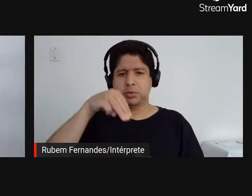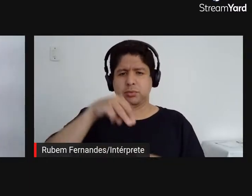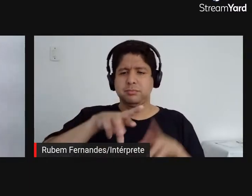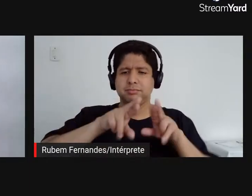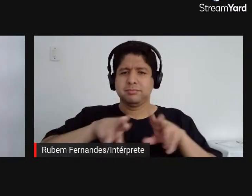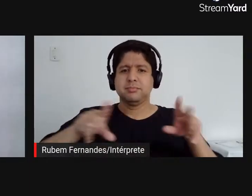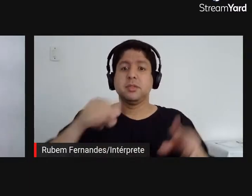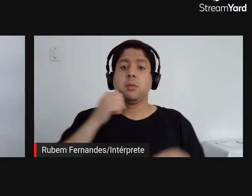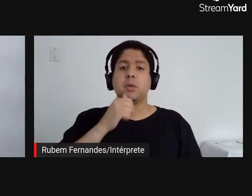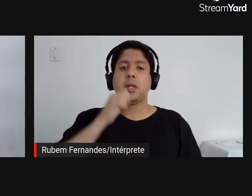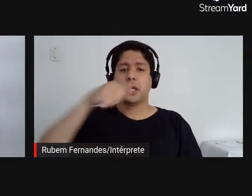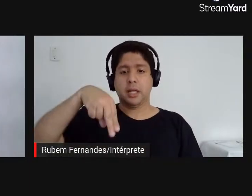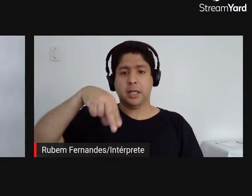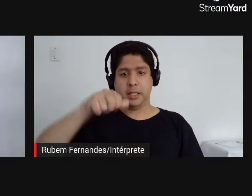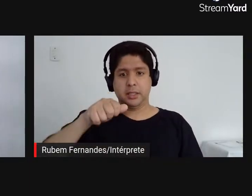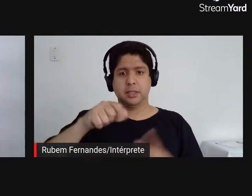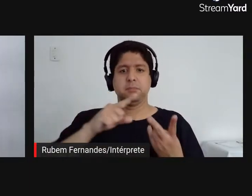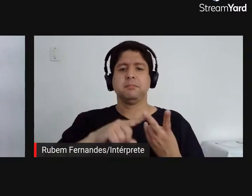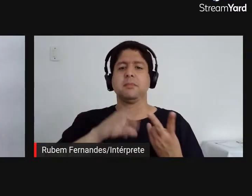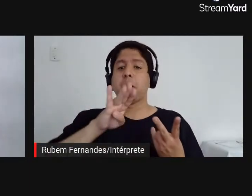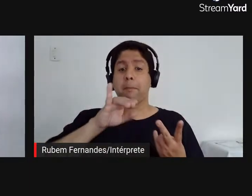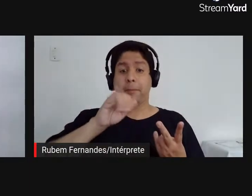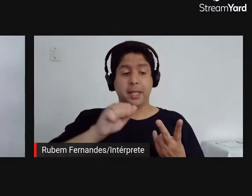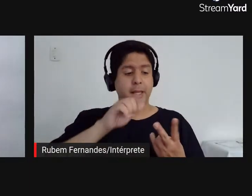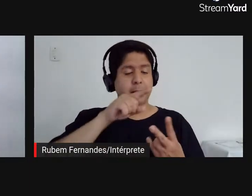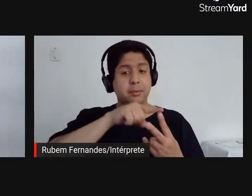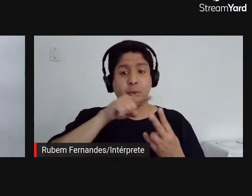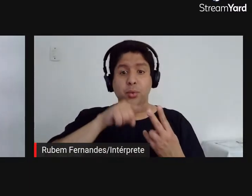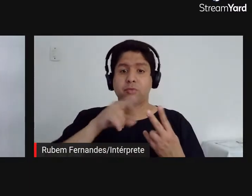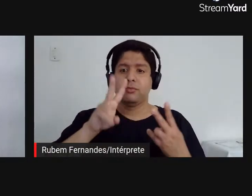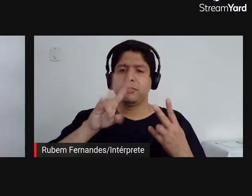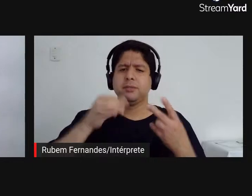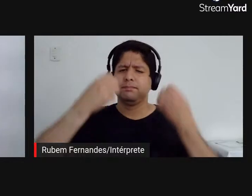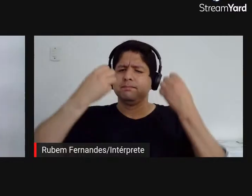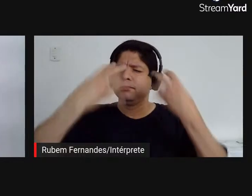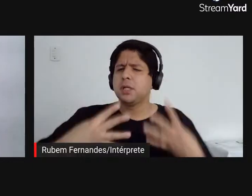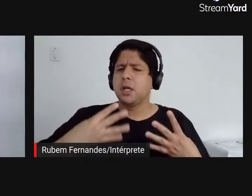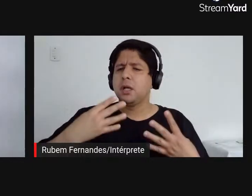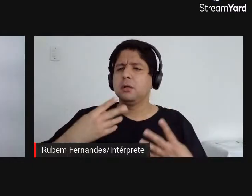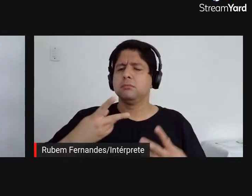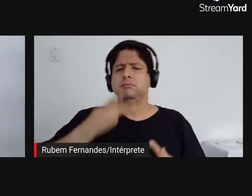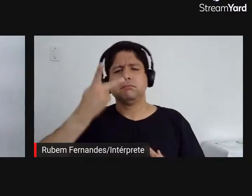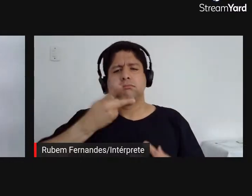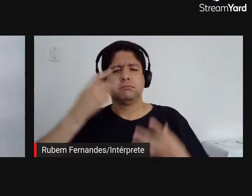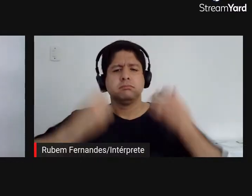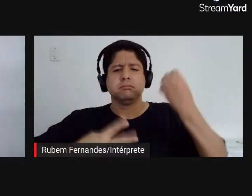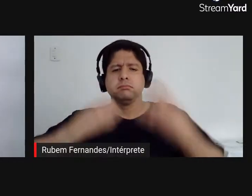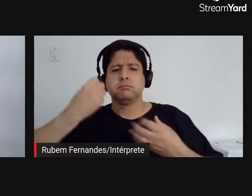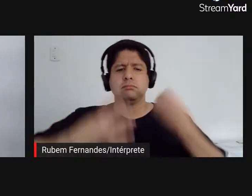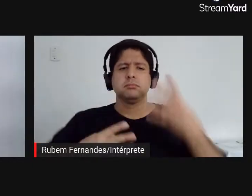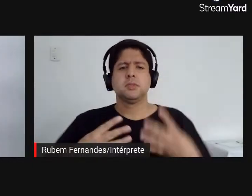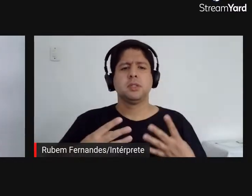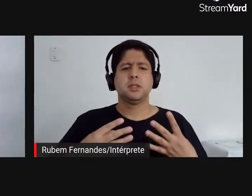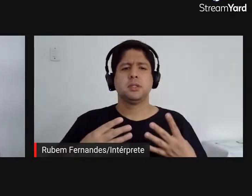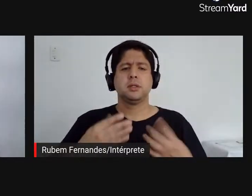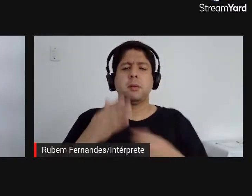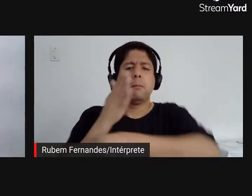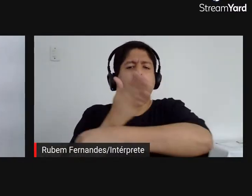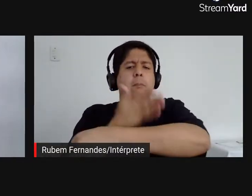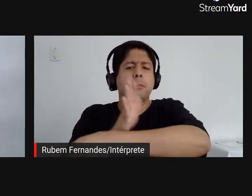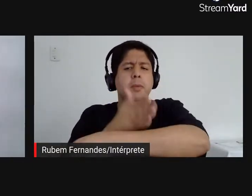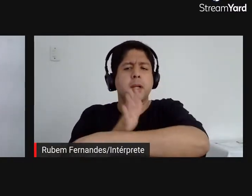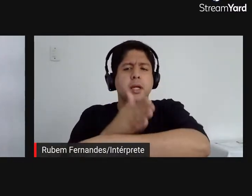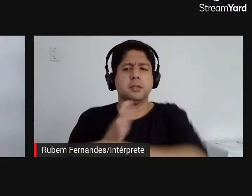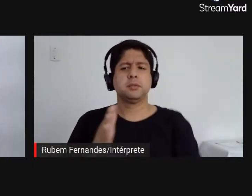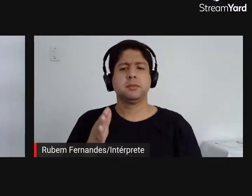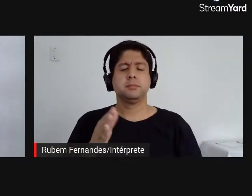Ana e a Bia vão estar falando sobre essas narrativas diante da mediação, como uma prática artística e